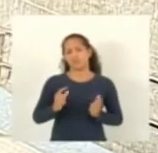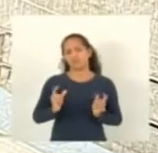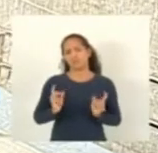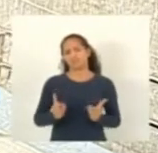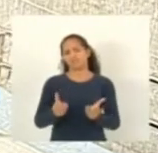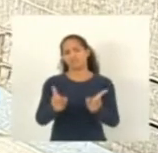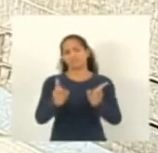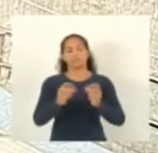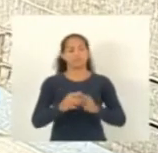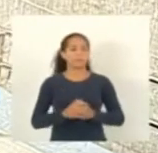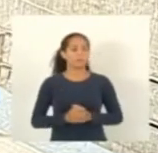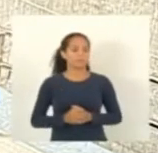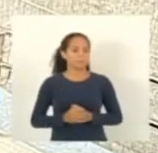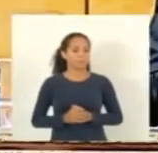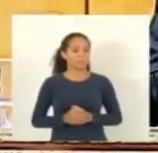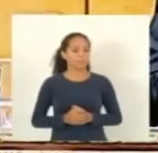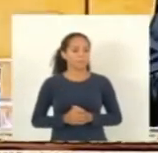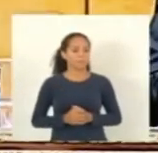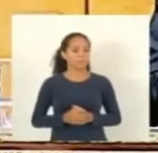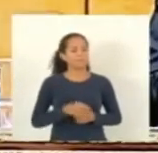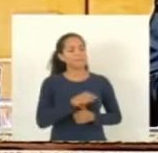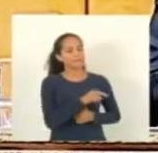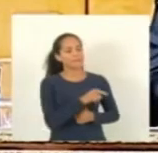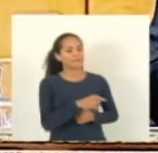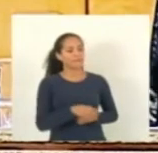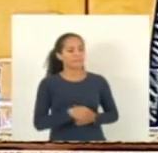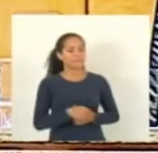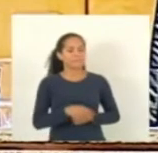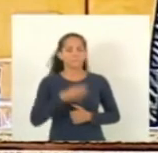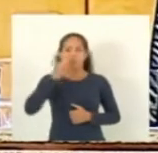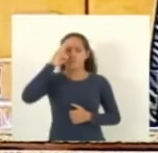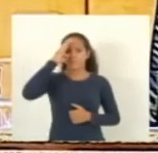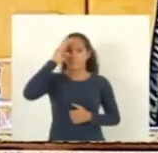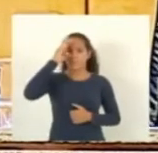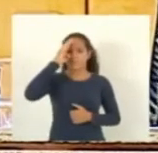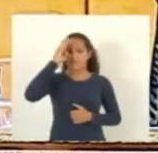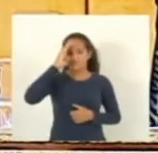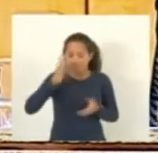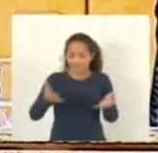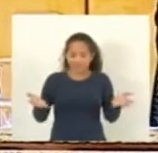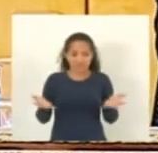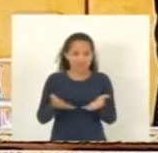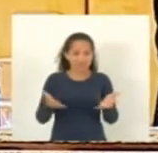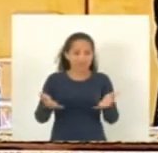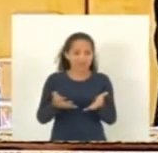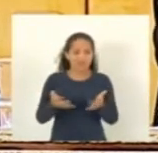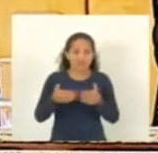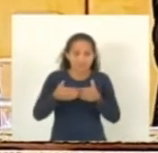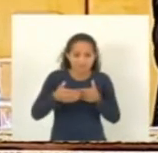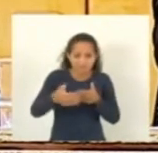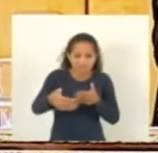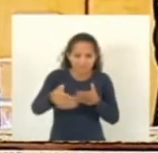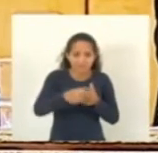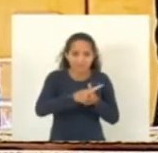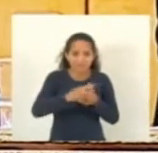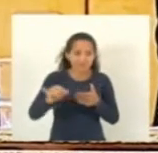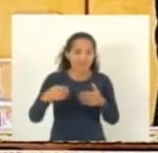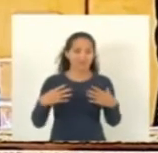o que não o faz uma quarta-feira véspera da semana